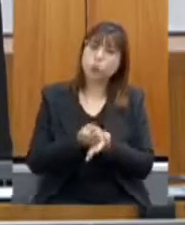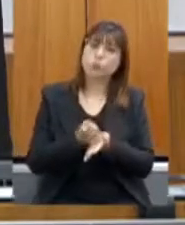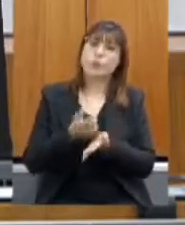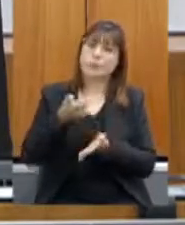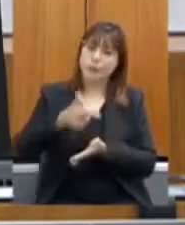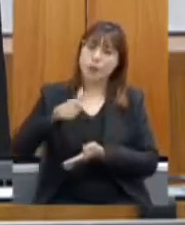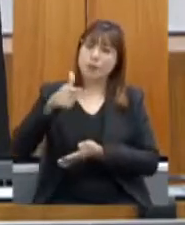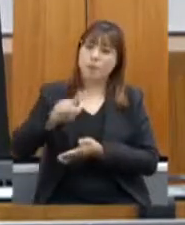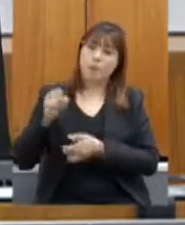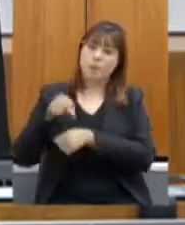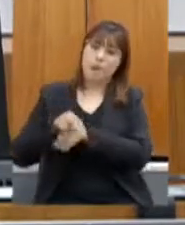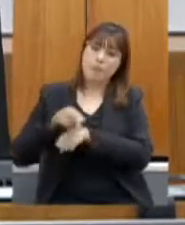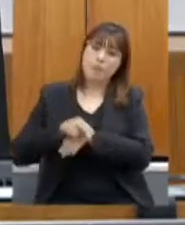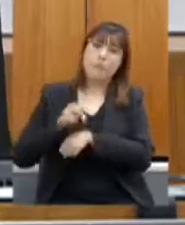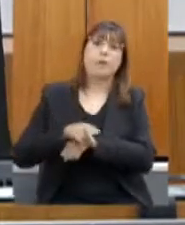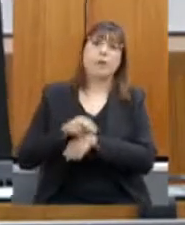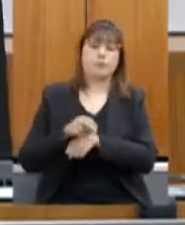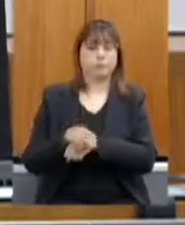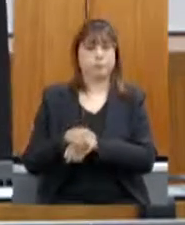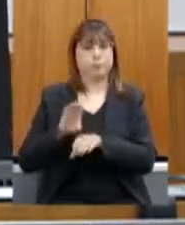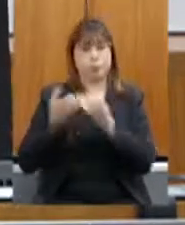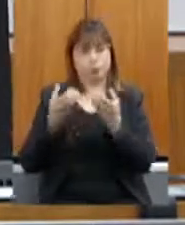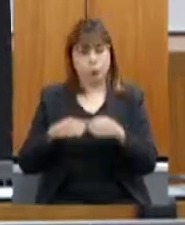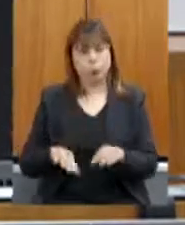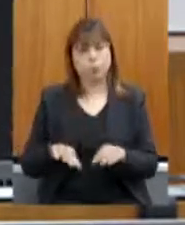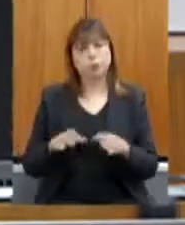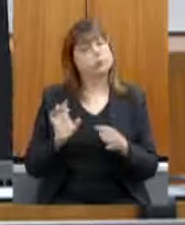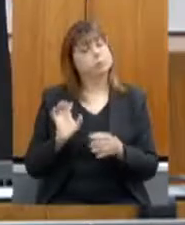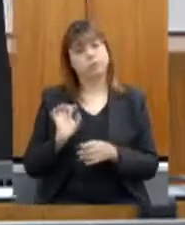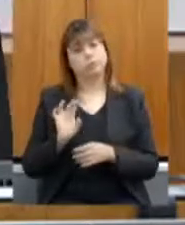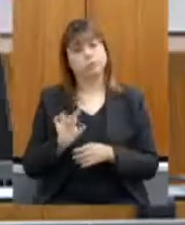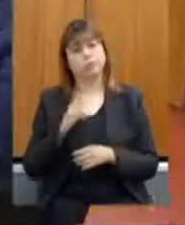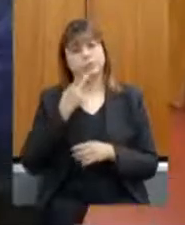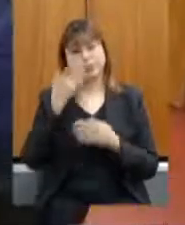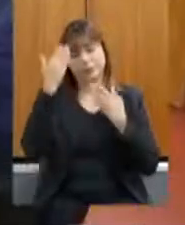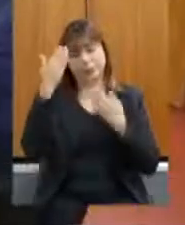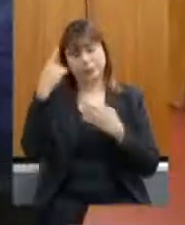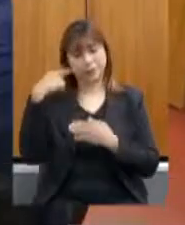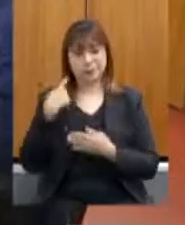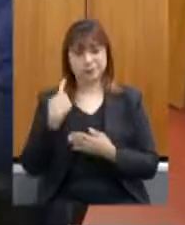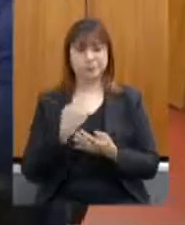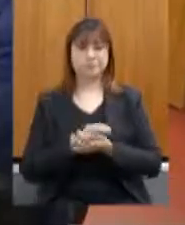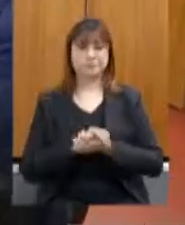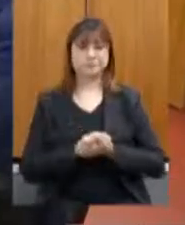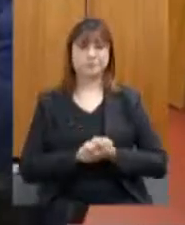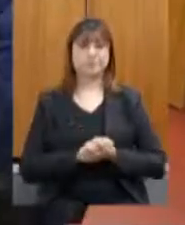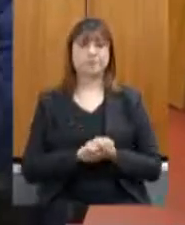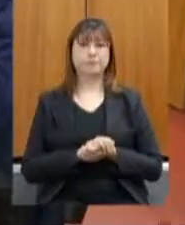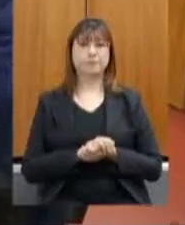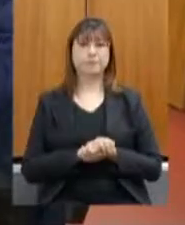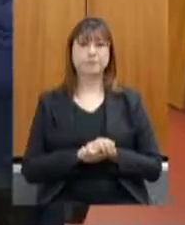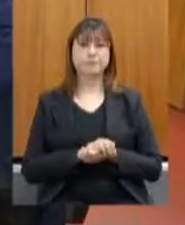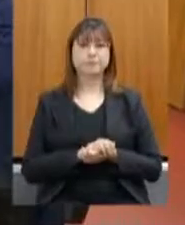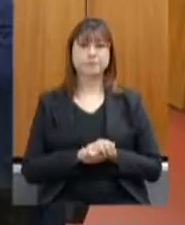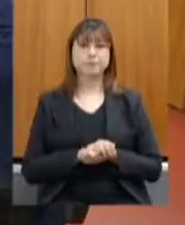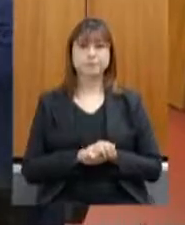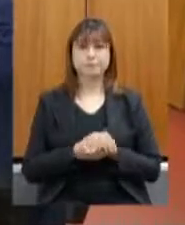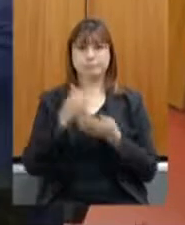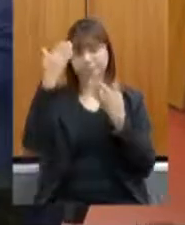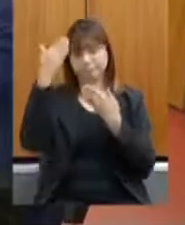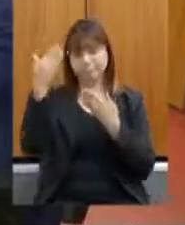possam ser contratados no concurso. Então, era isso aqui. Muito obrigada, deputado. Muito obrigado,